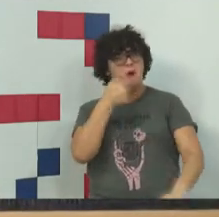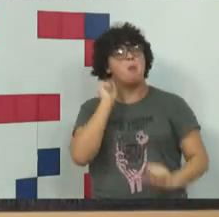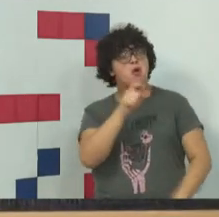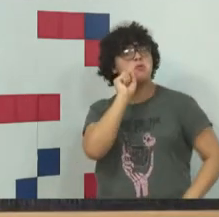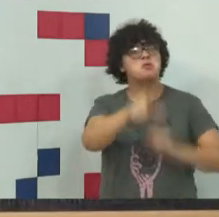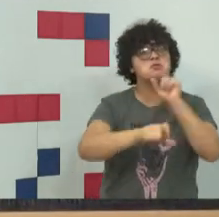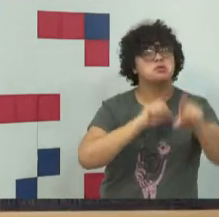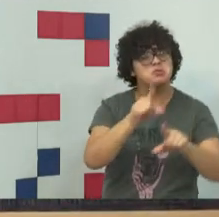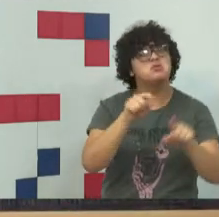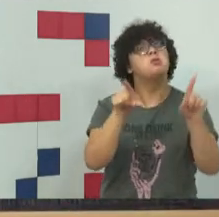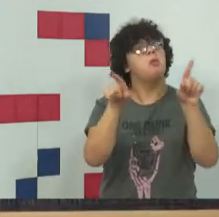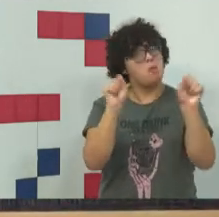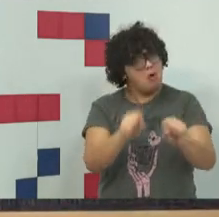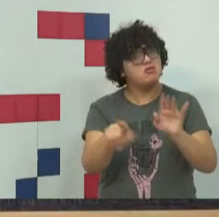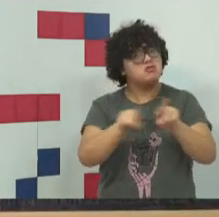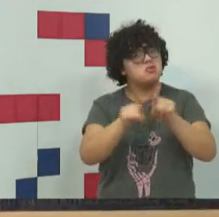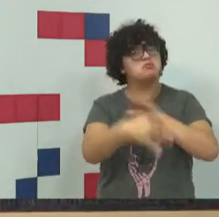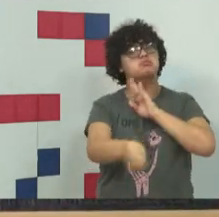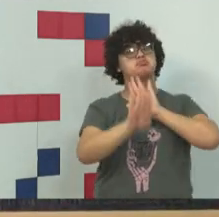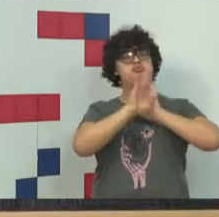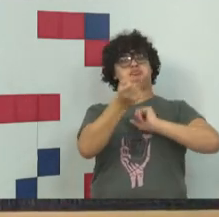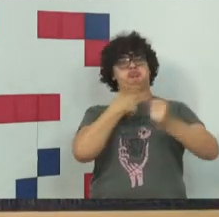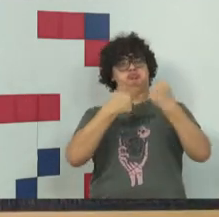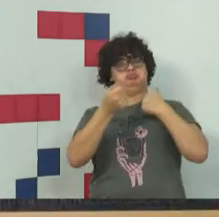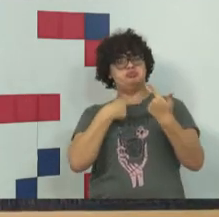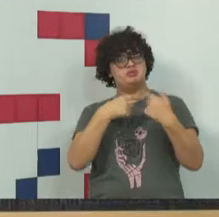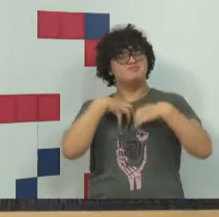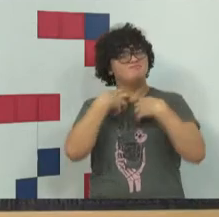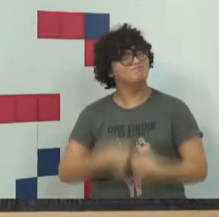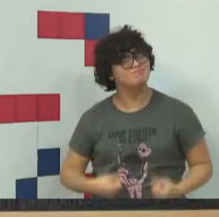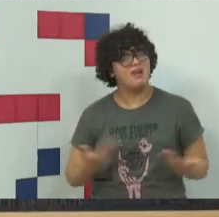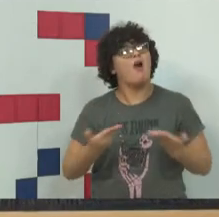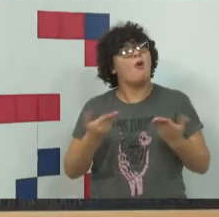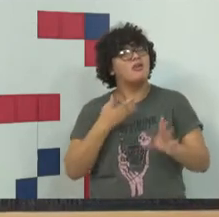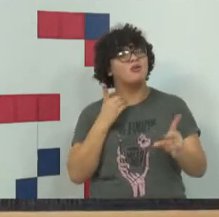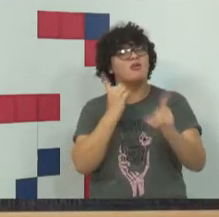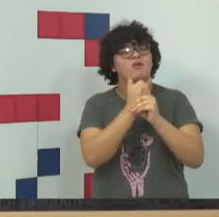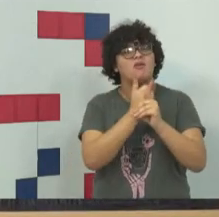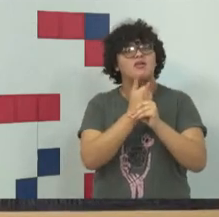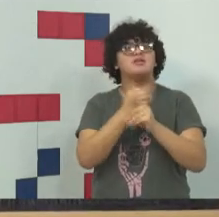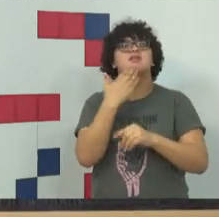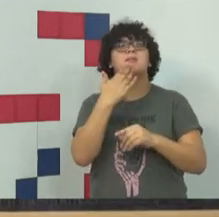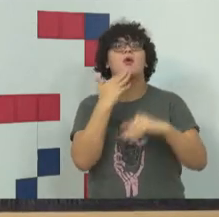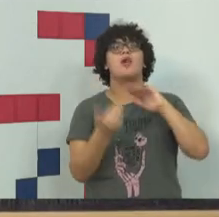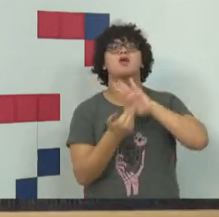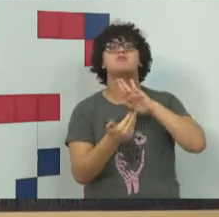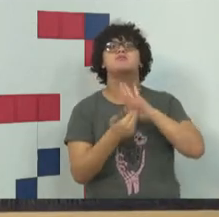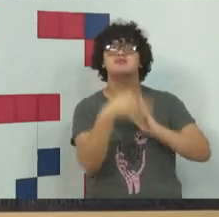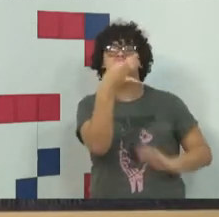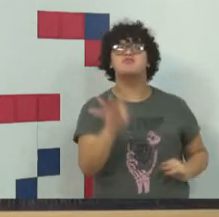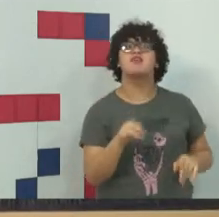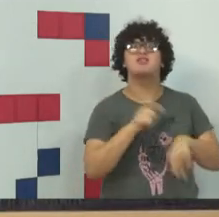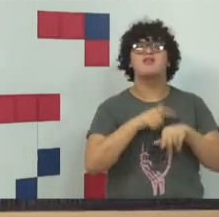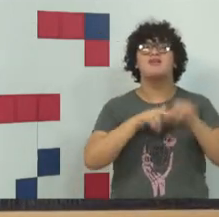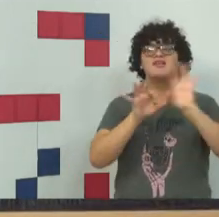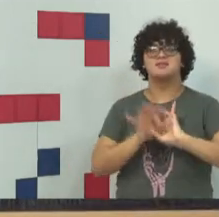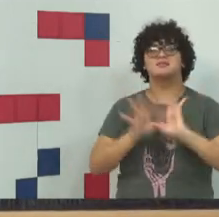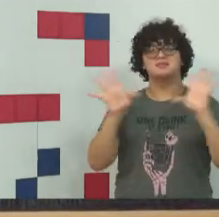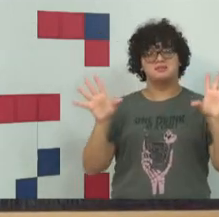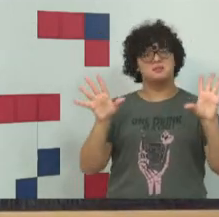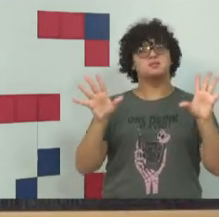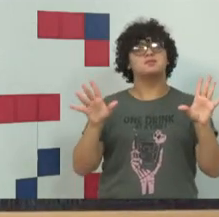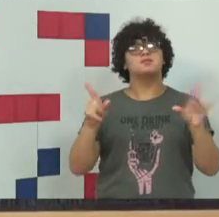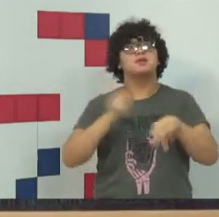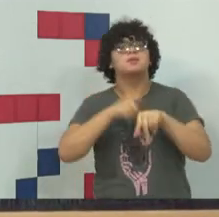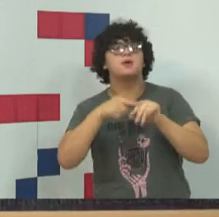E é aqui que a gente encontra esse limite. A própria Constituição estabelece os limites da minha liberdade de expressão,